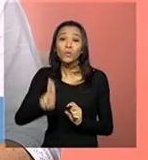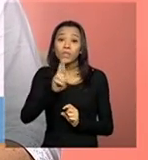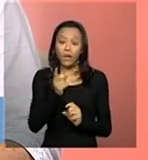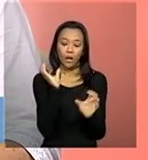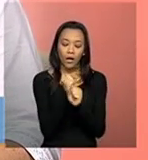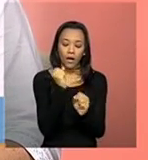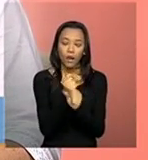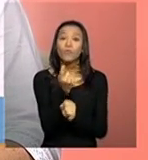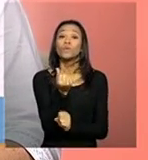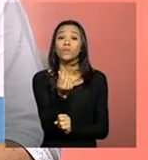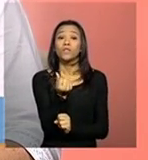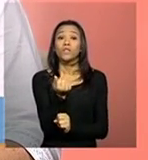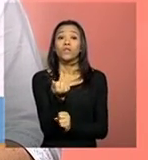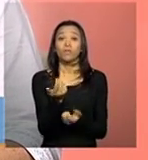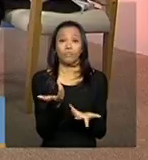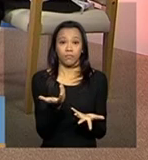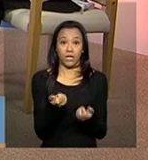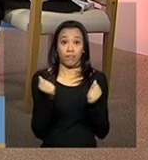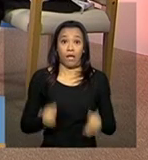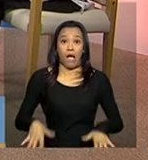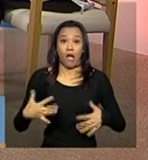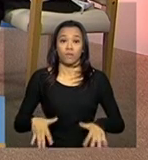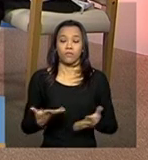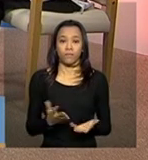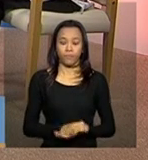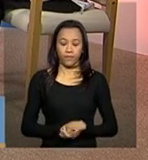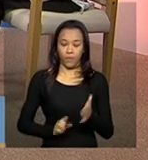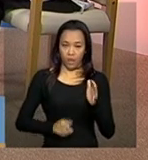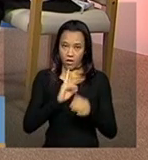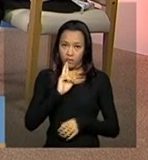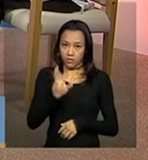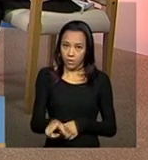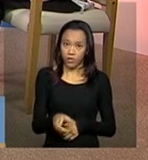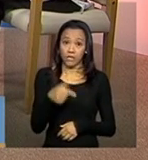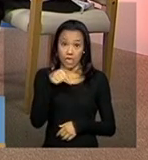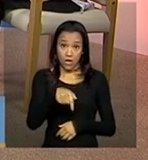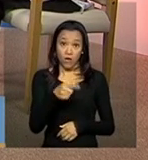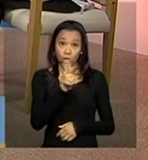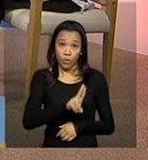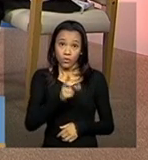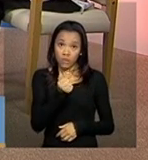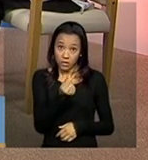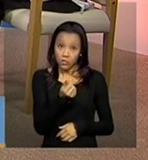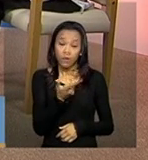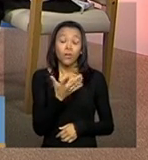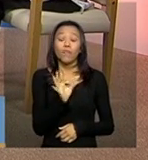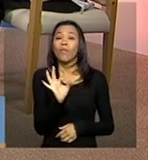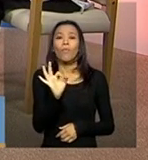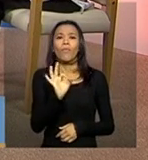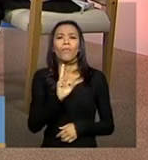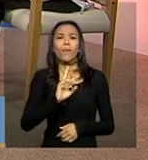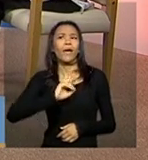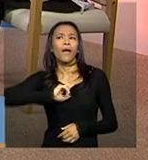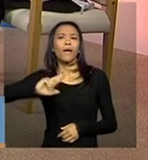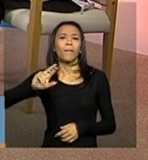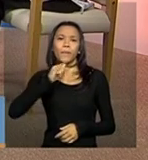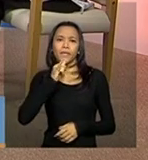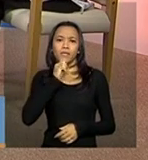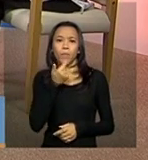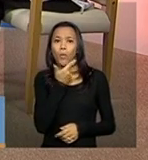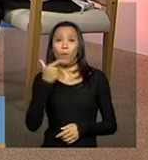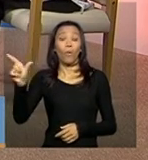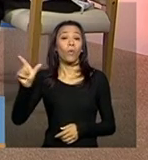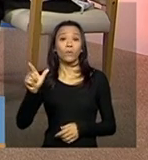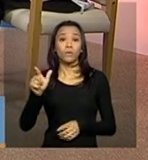recursos? A prestação de conta dos recursos do programa Aprimora Rede, ela não é distinta de outro tipo de prestação de